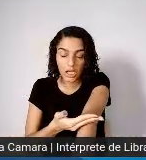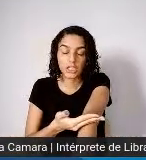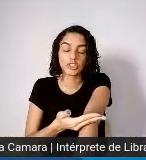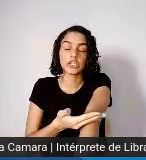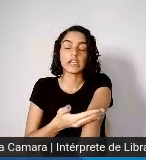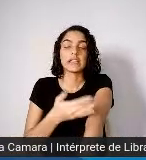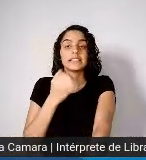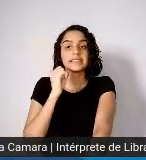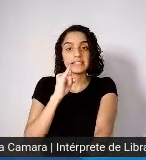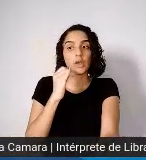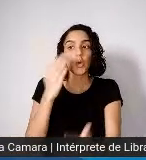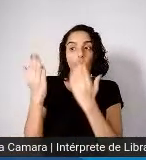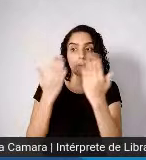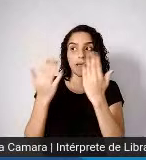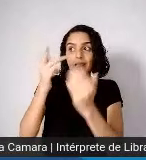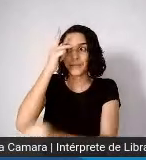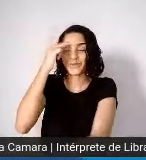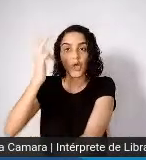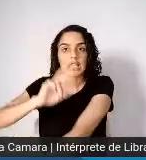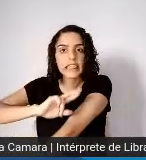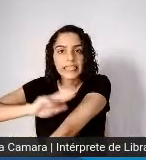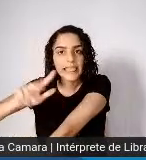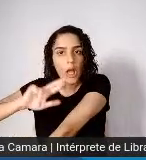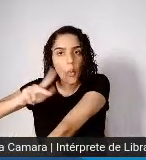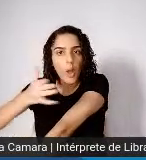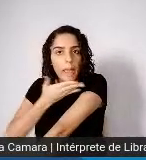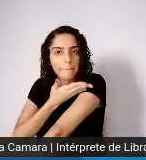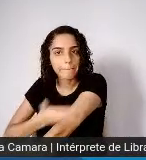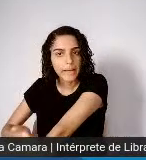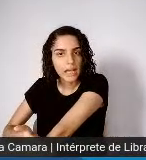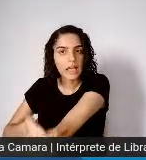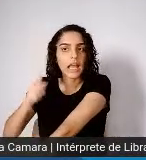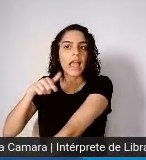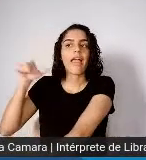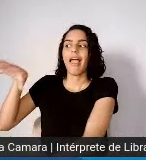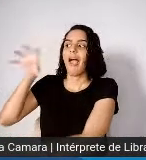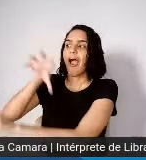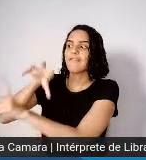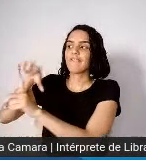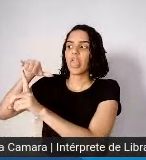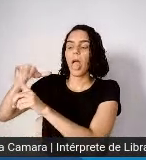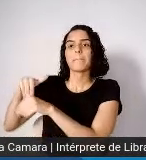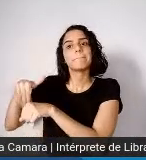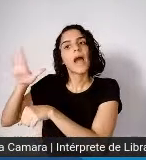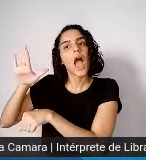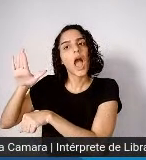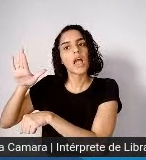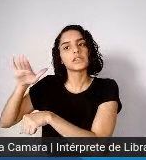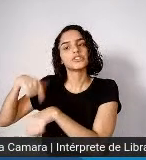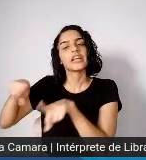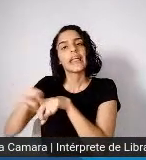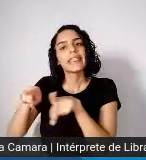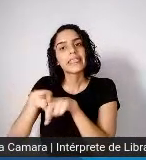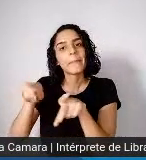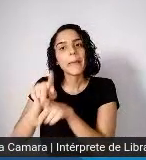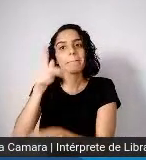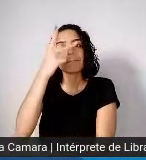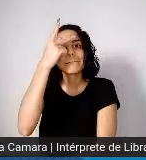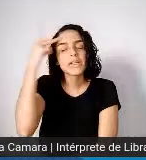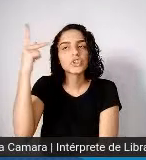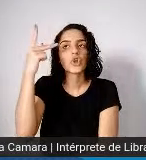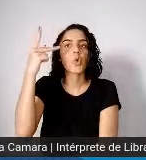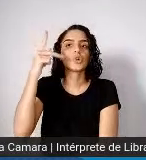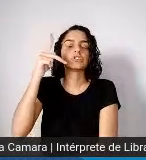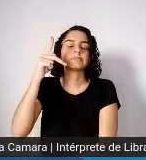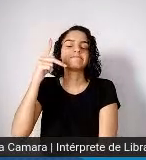mais afetados por óbito da pandemia e também os indivíduos do ensino superior tiveram